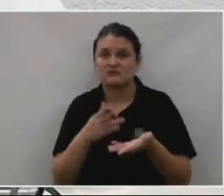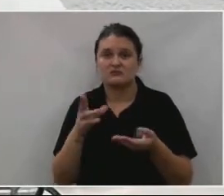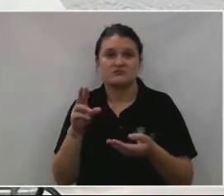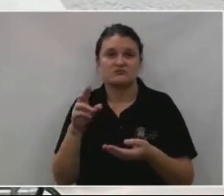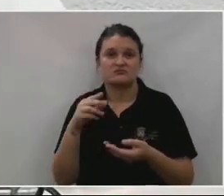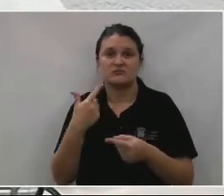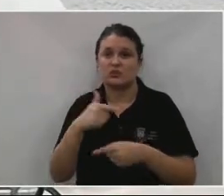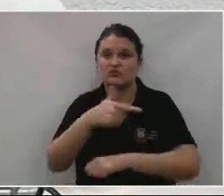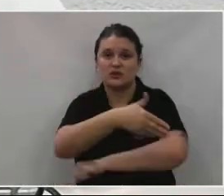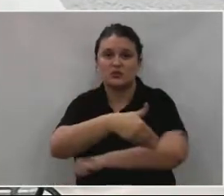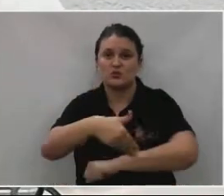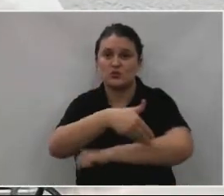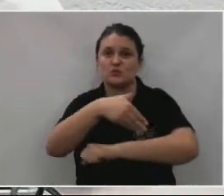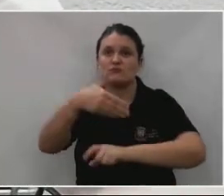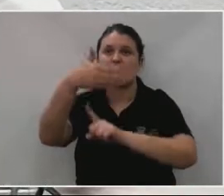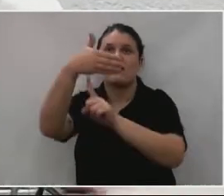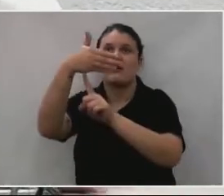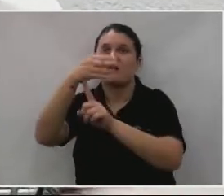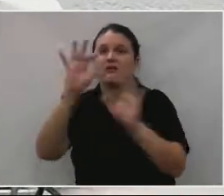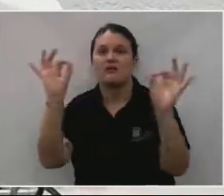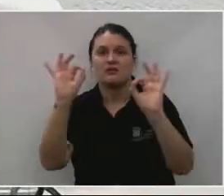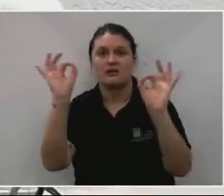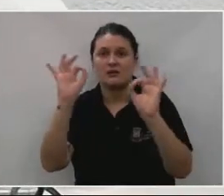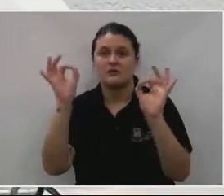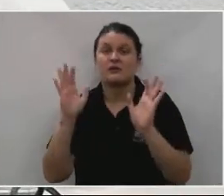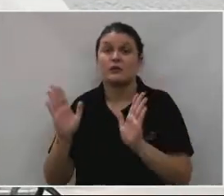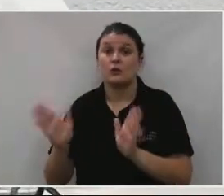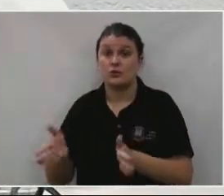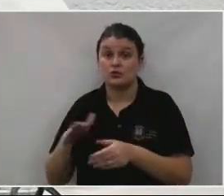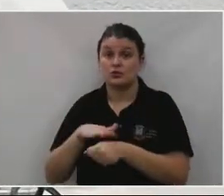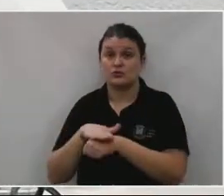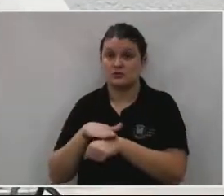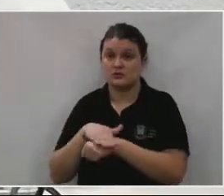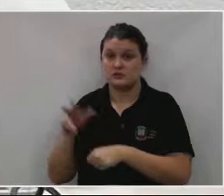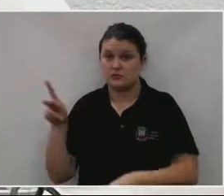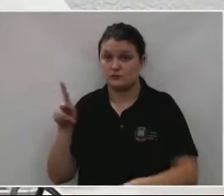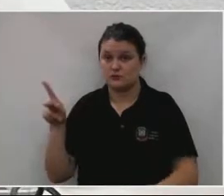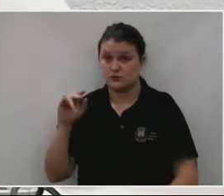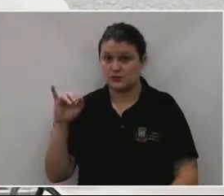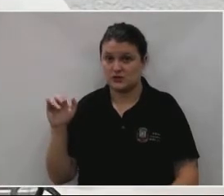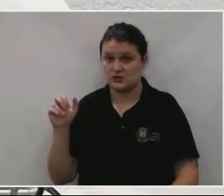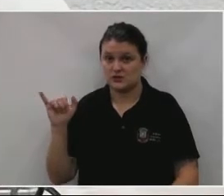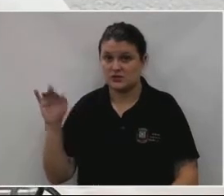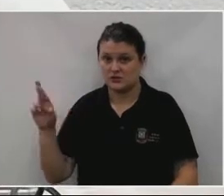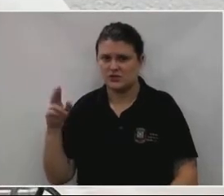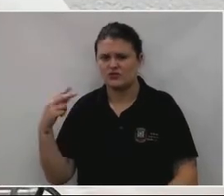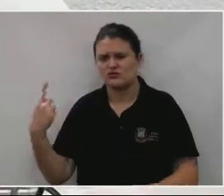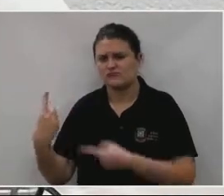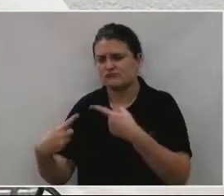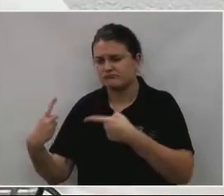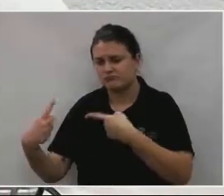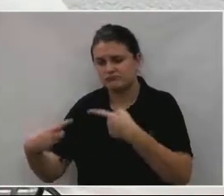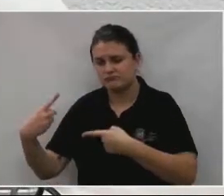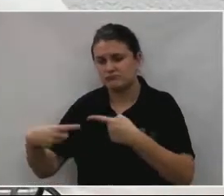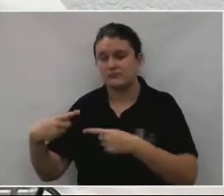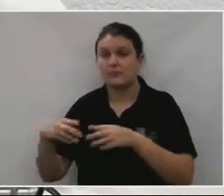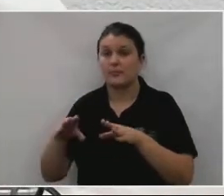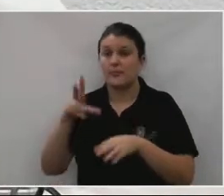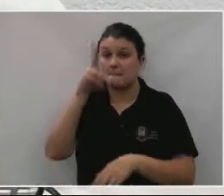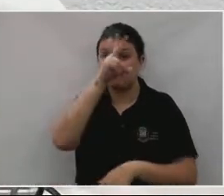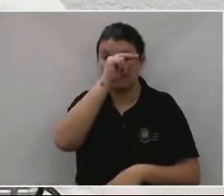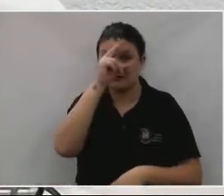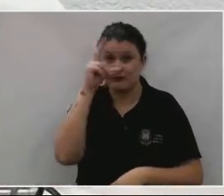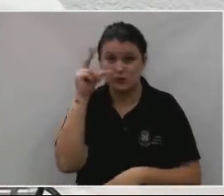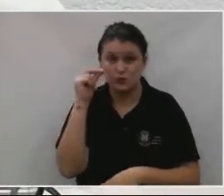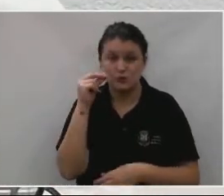E, em conversa com o professor Jair, hoje pela manhã, discutimos e, por parte da Prefeitura, todos